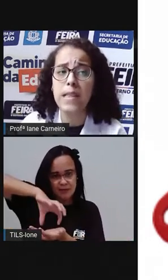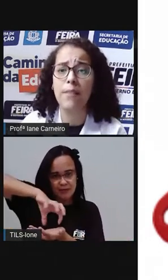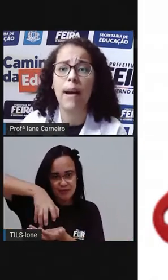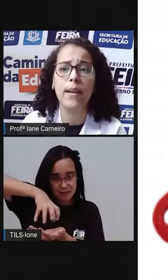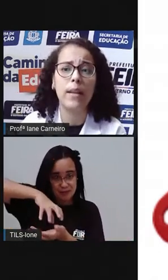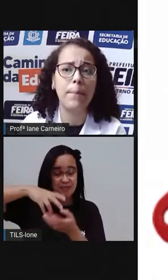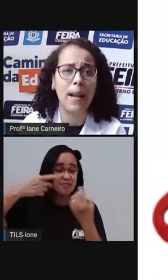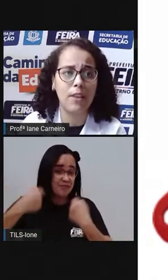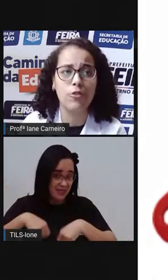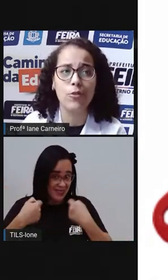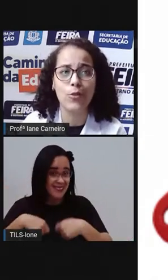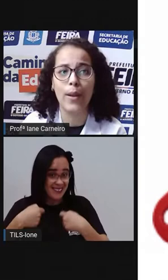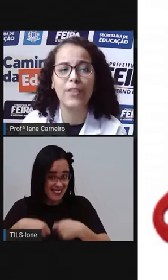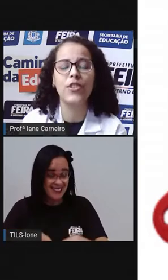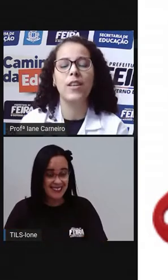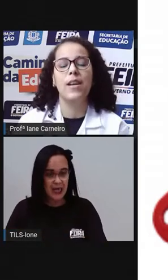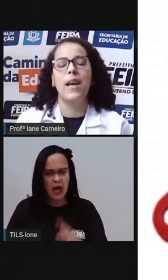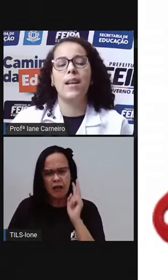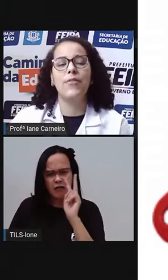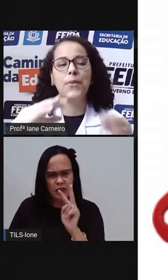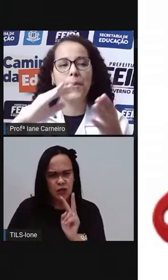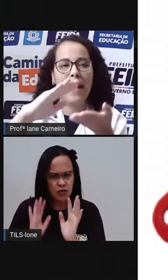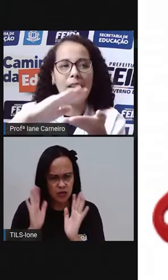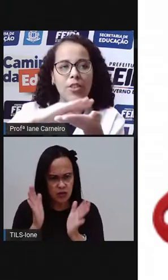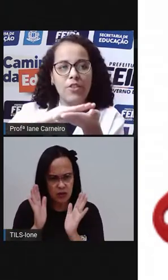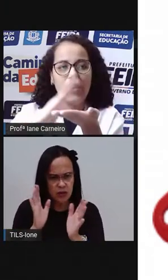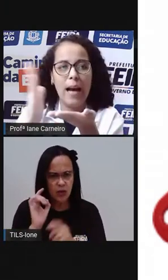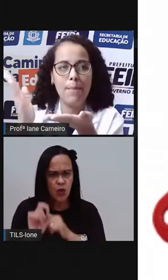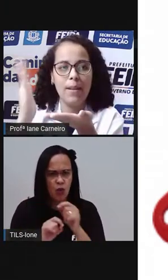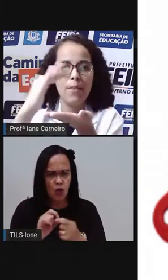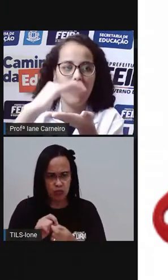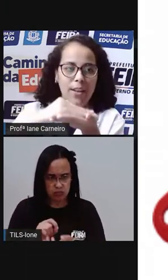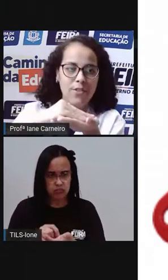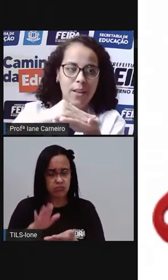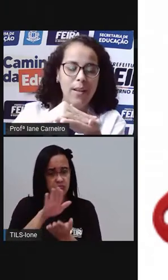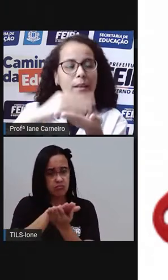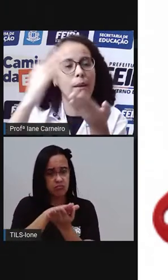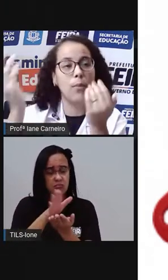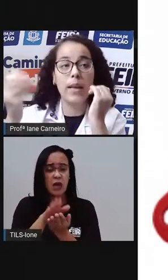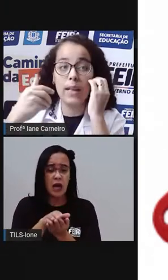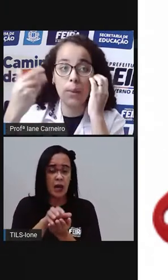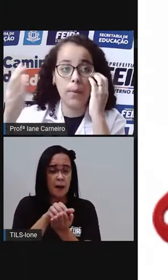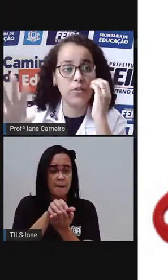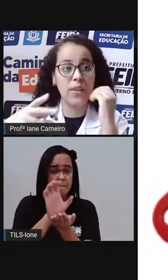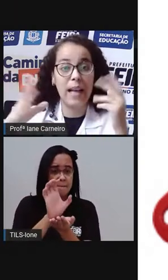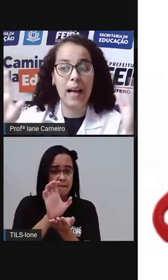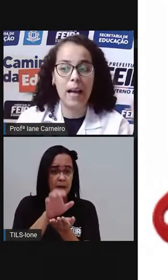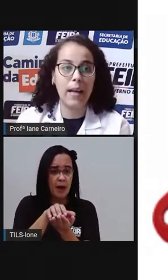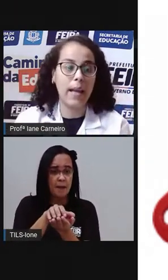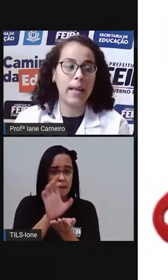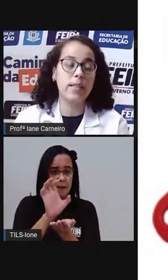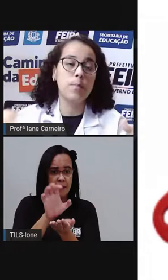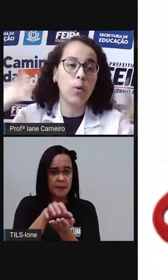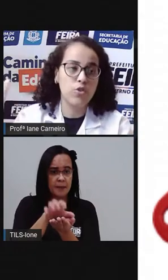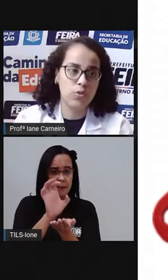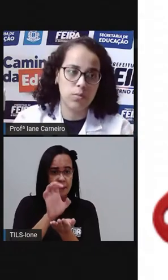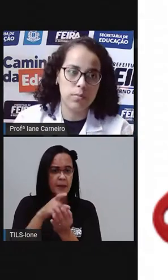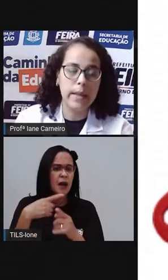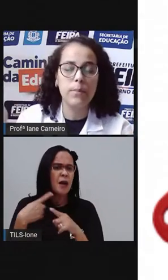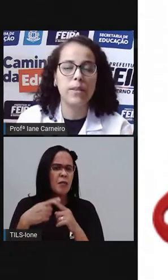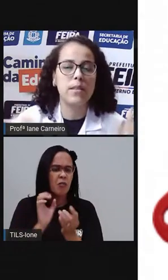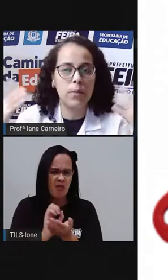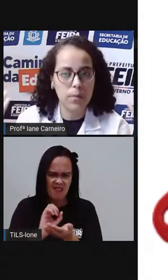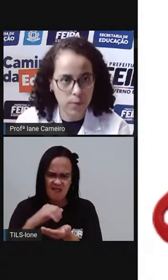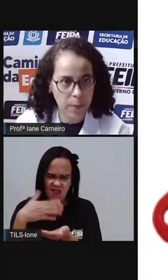vocês já observaram na embalagem do cotonete. Ela vem numa embalagem que a gente abre e fecha, né? Porque ele não pode ficar exposto,